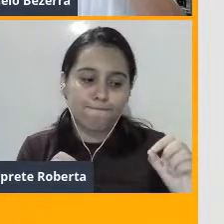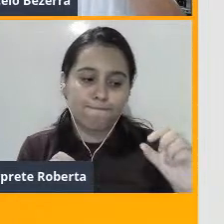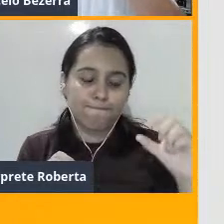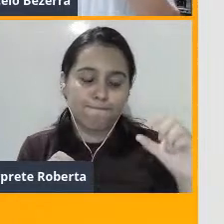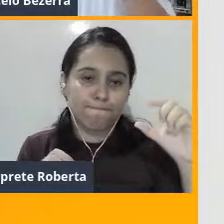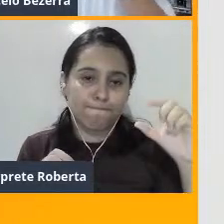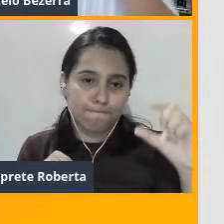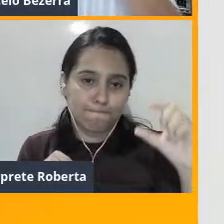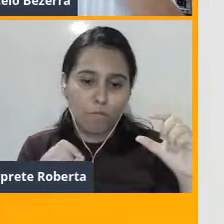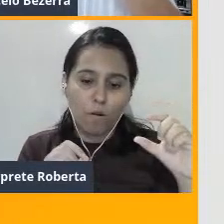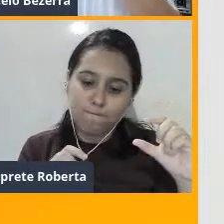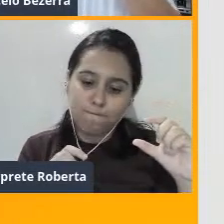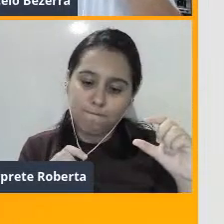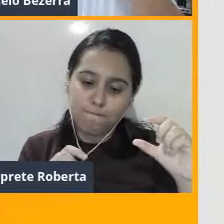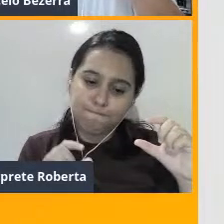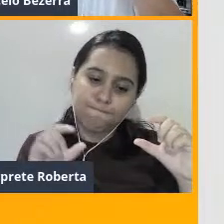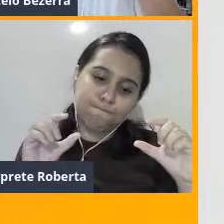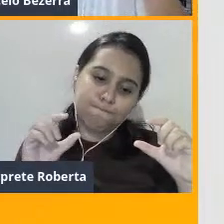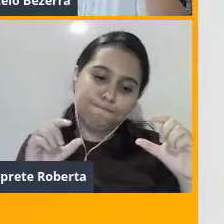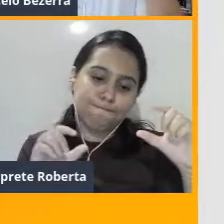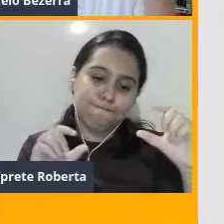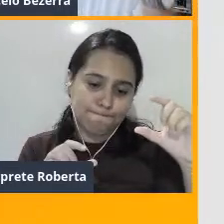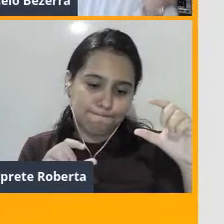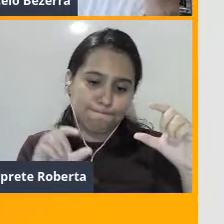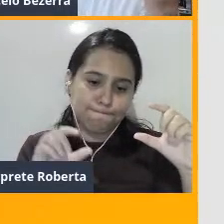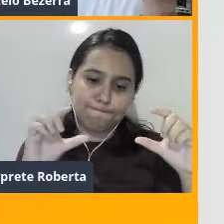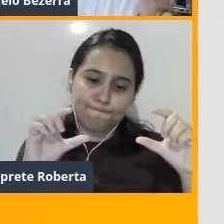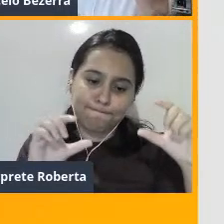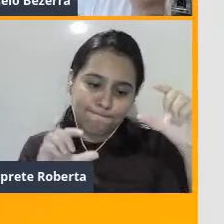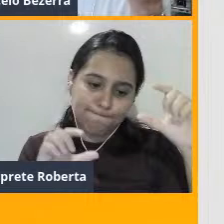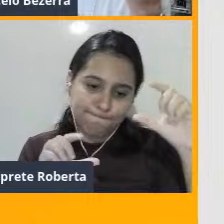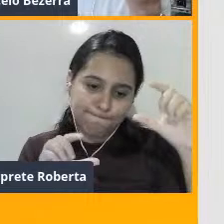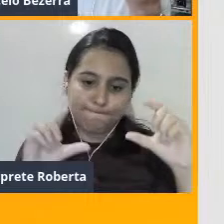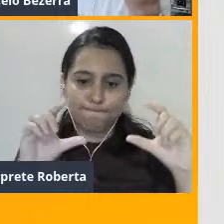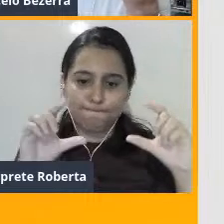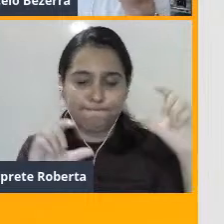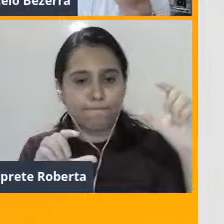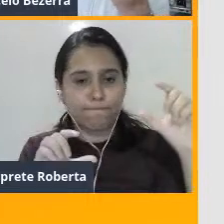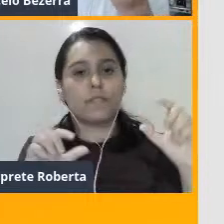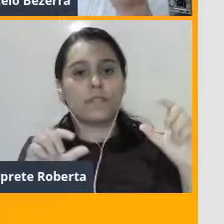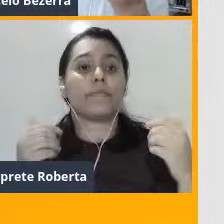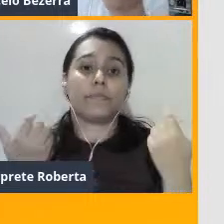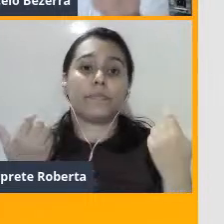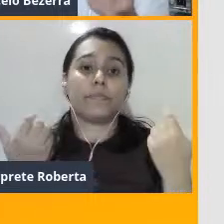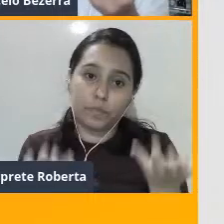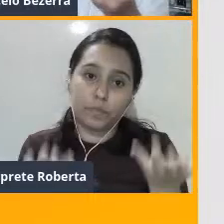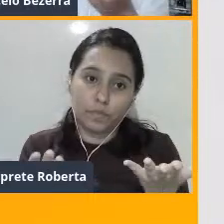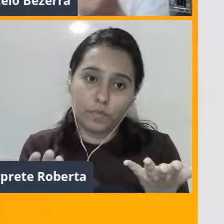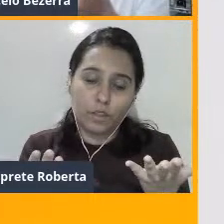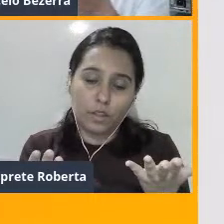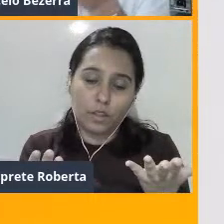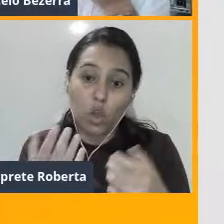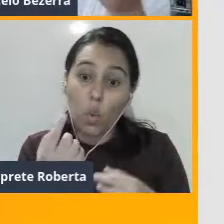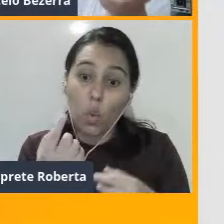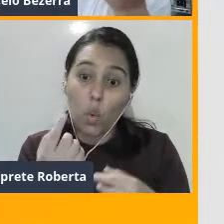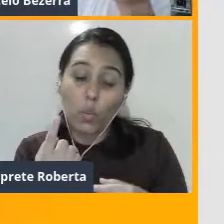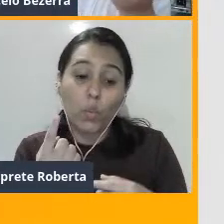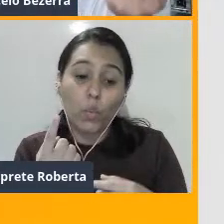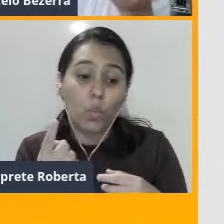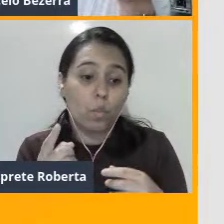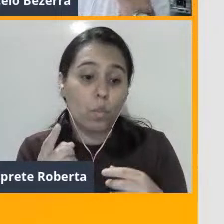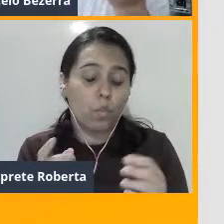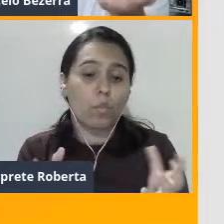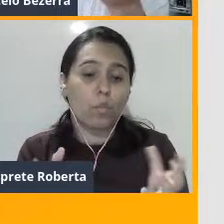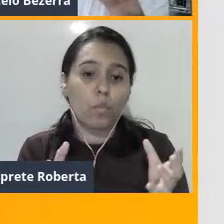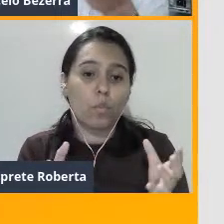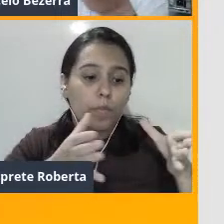fazer com que ocorra uma ovulação. A questão é que não existe um ambiente hormonal adequado